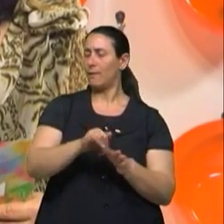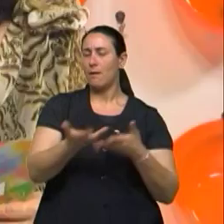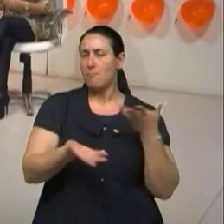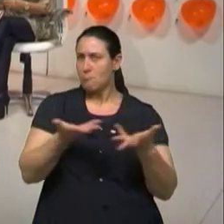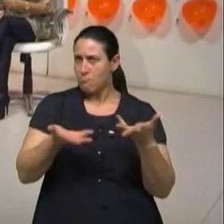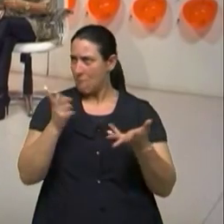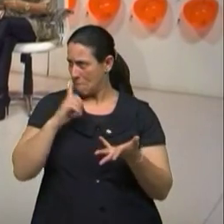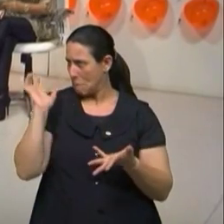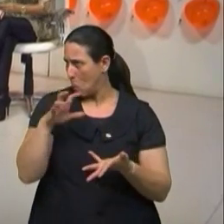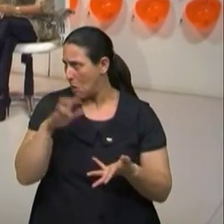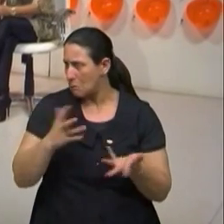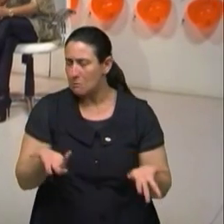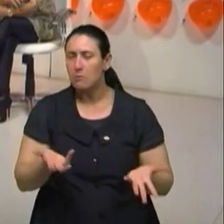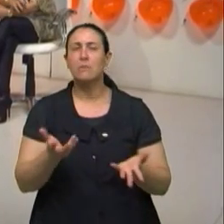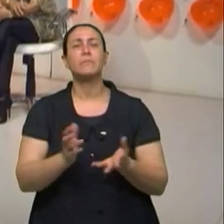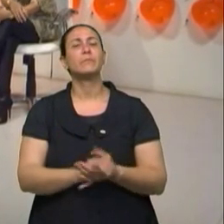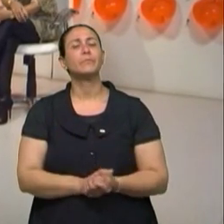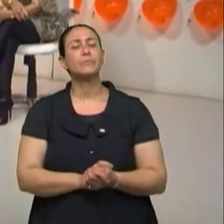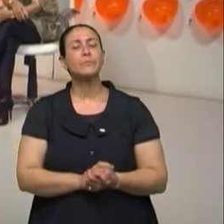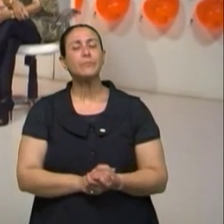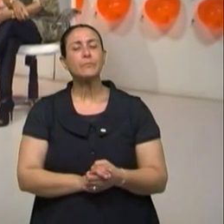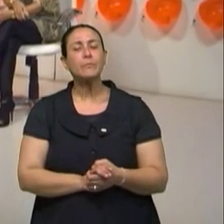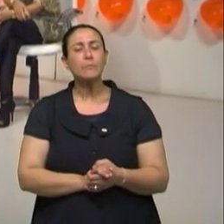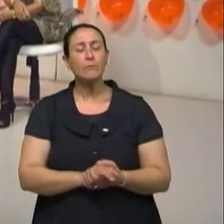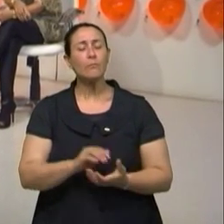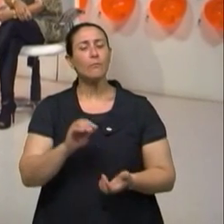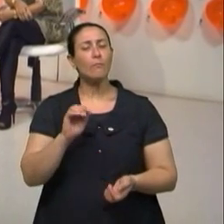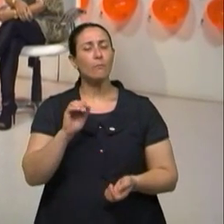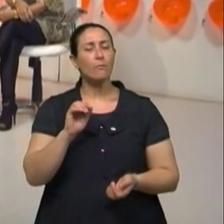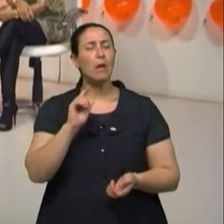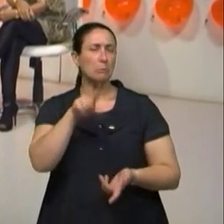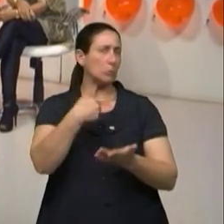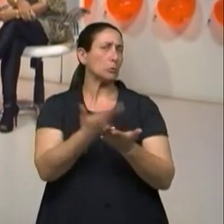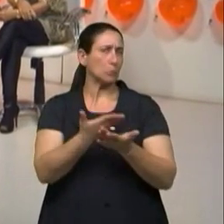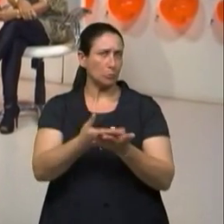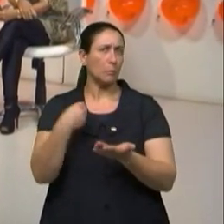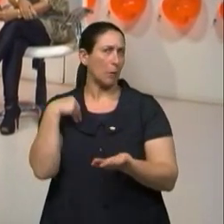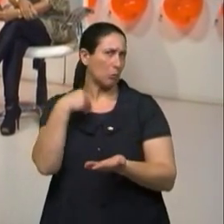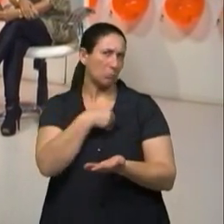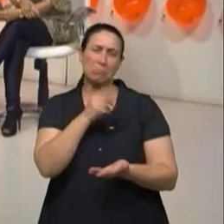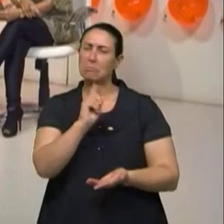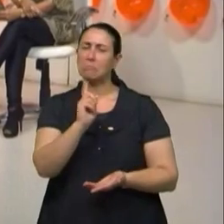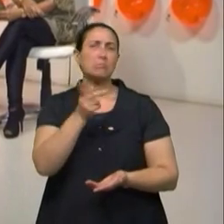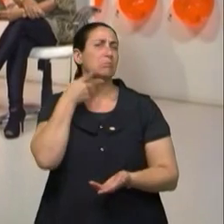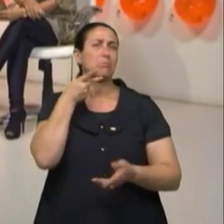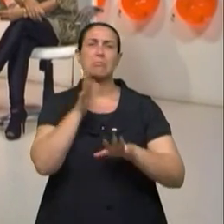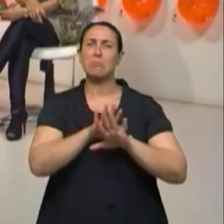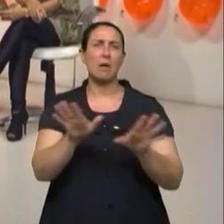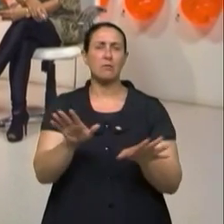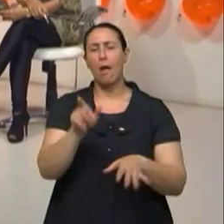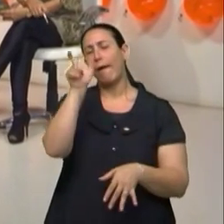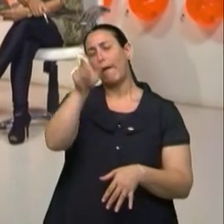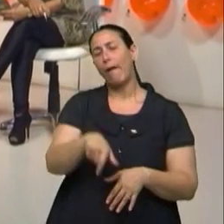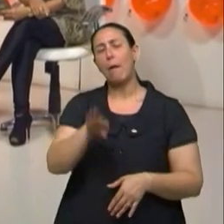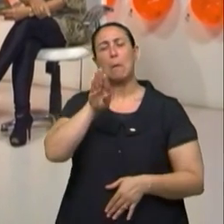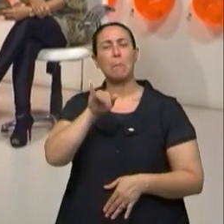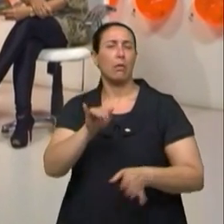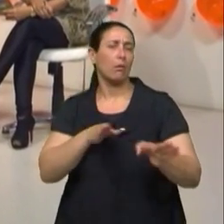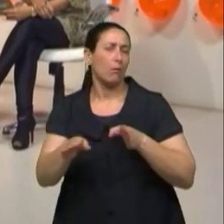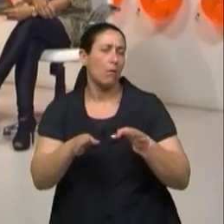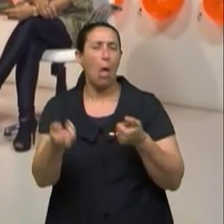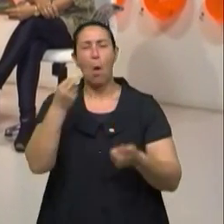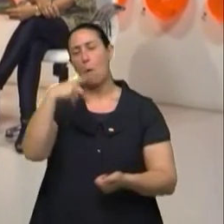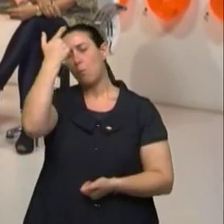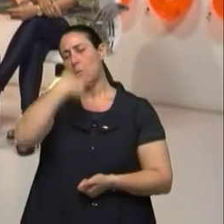verdade, hoje, até nos estudos médicos, a gente não coloca mais como bissexualidade ou